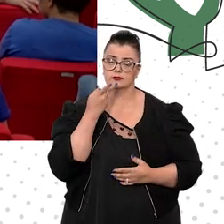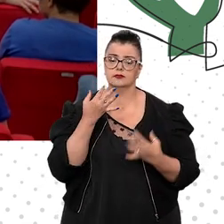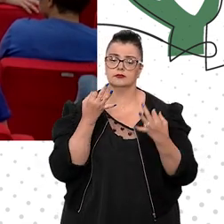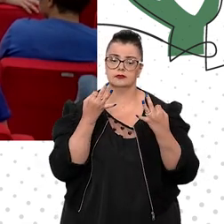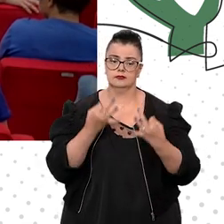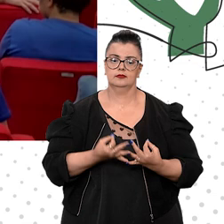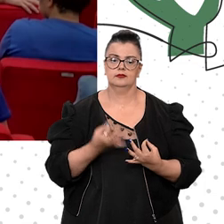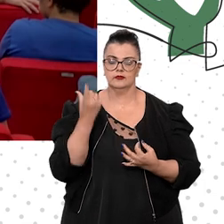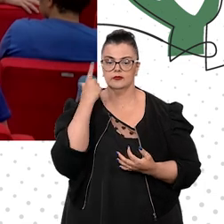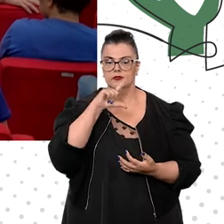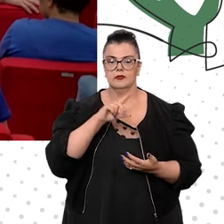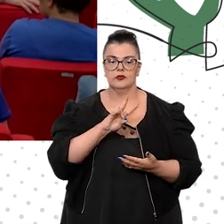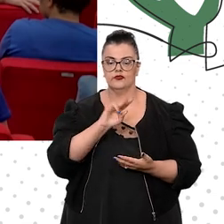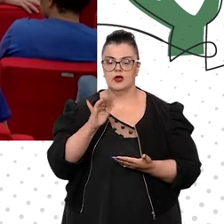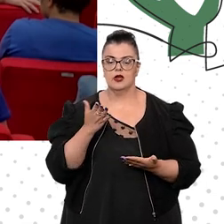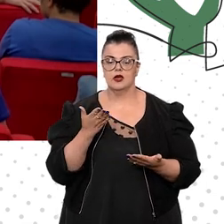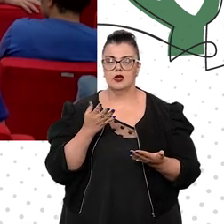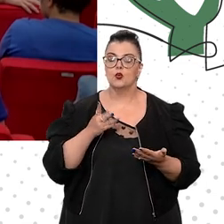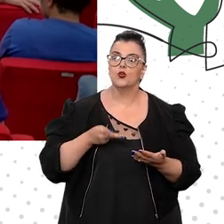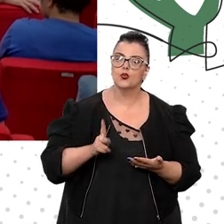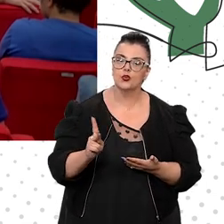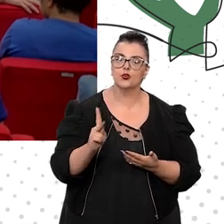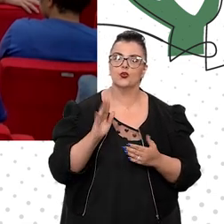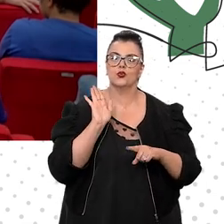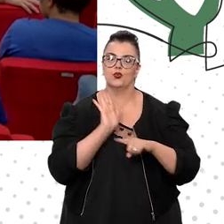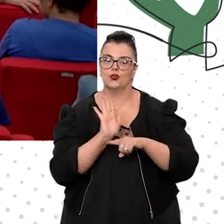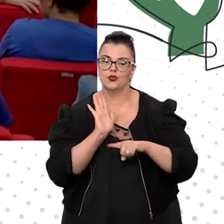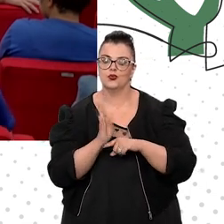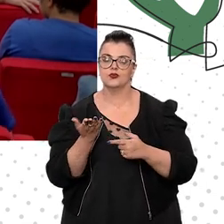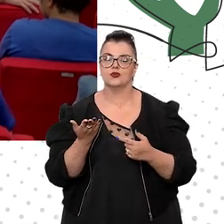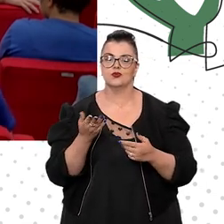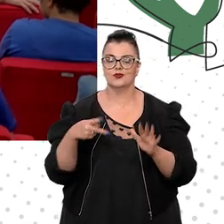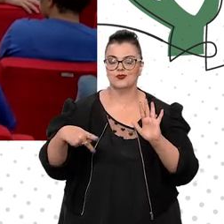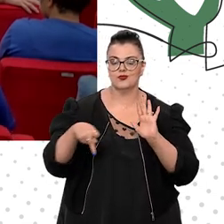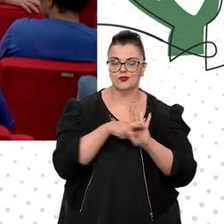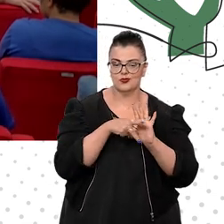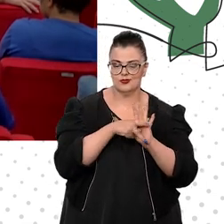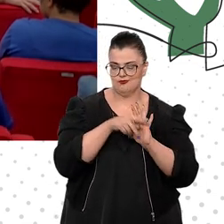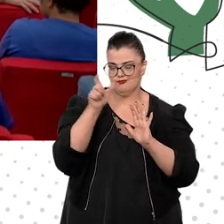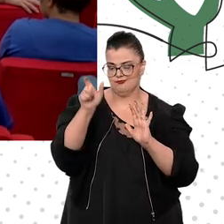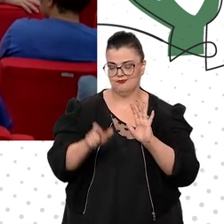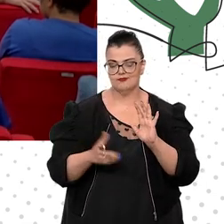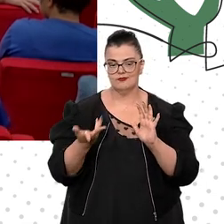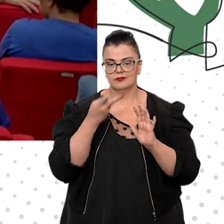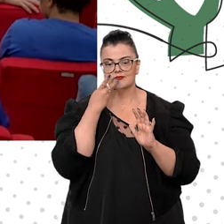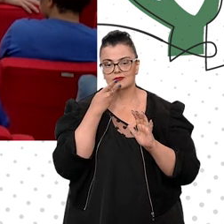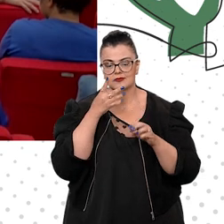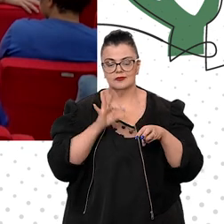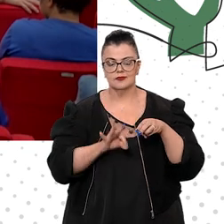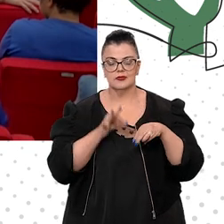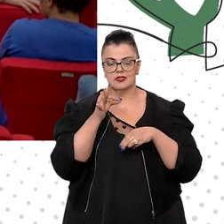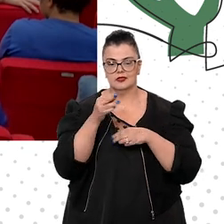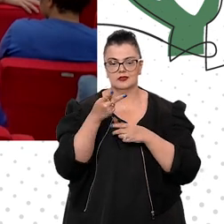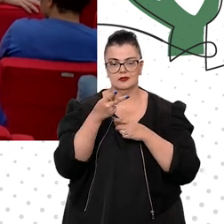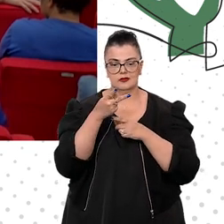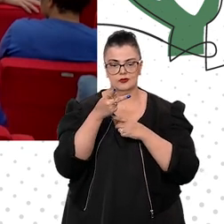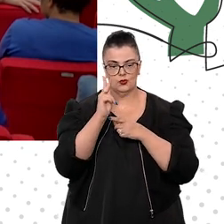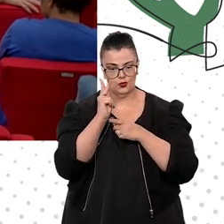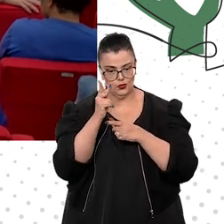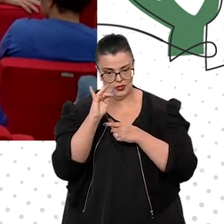ela vai continuar ajudando. Foi ela própria que disse que o ministro Sérgio Cuquina